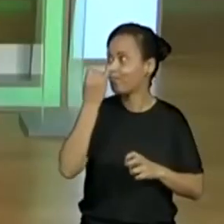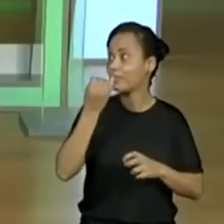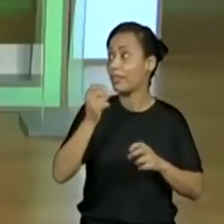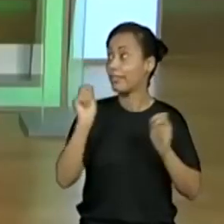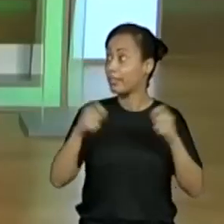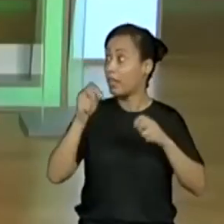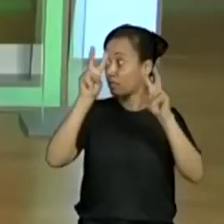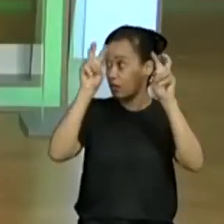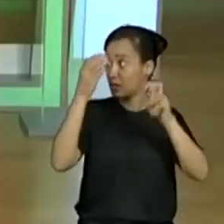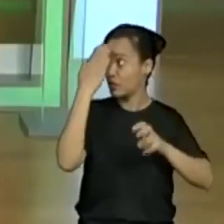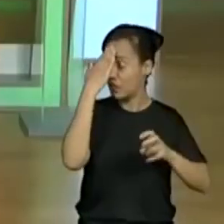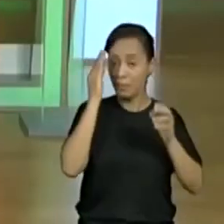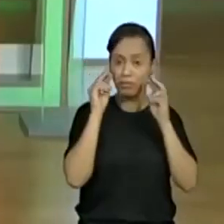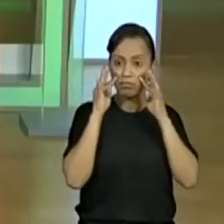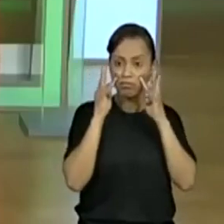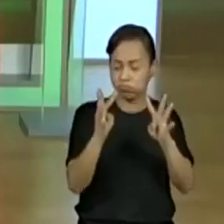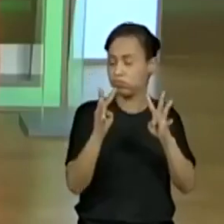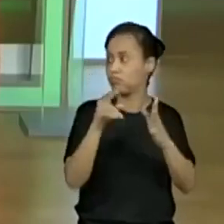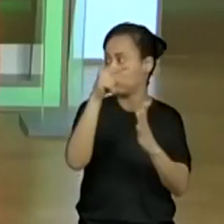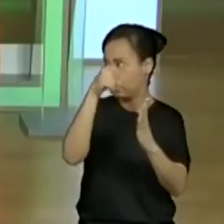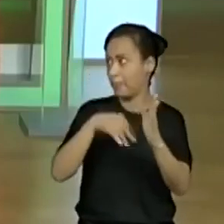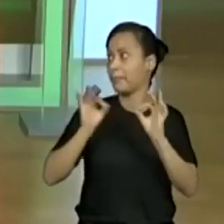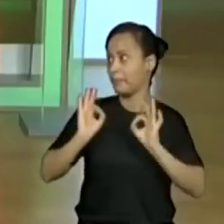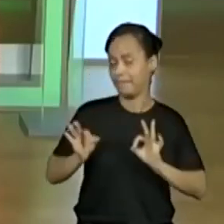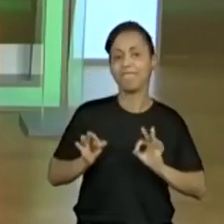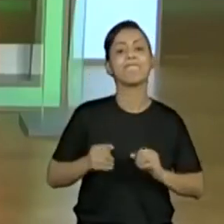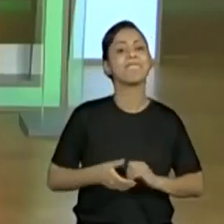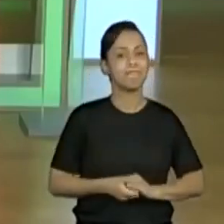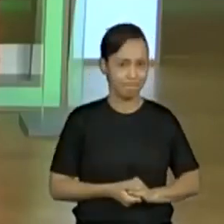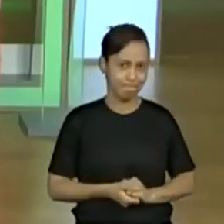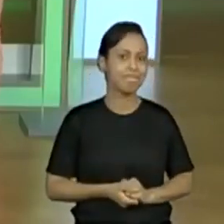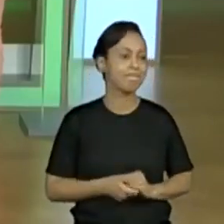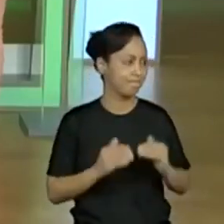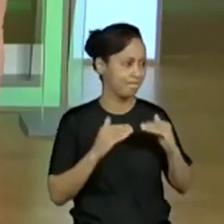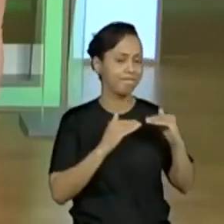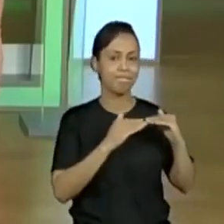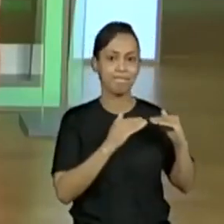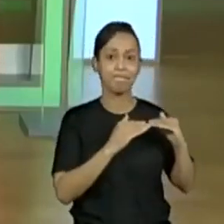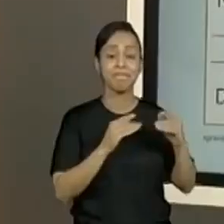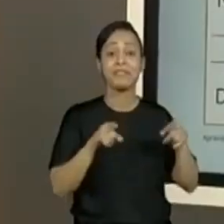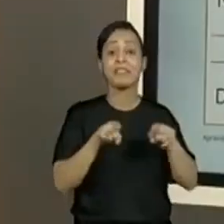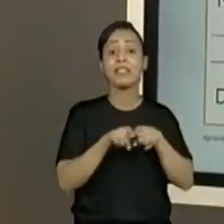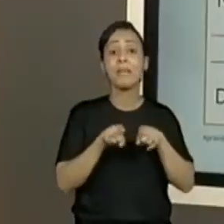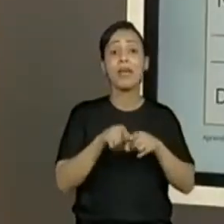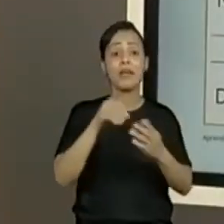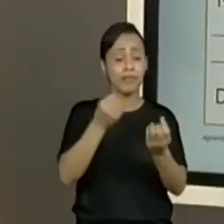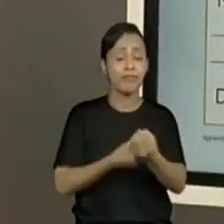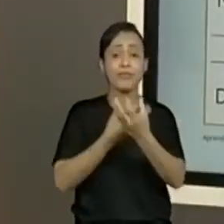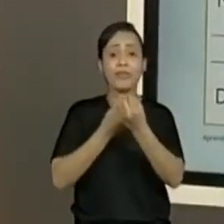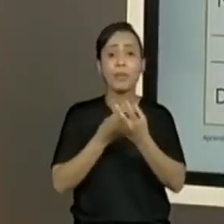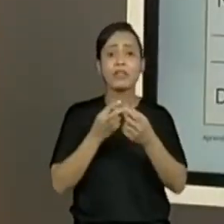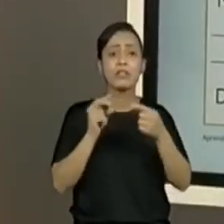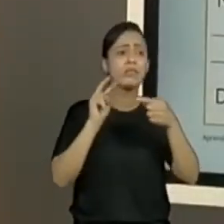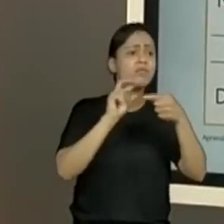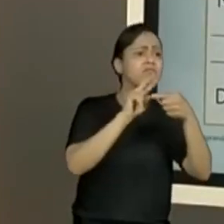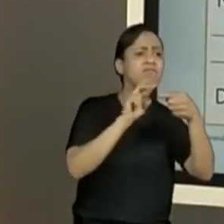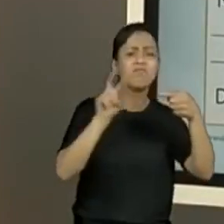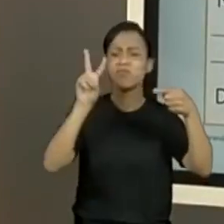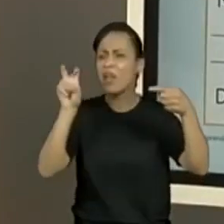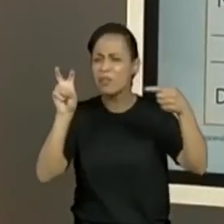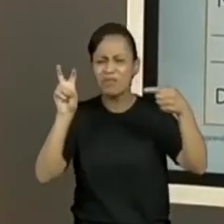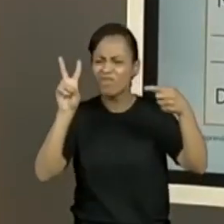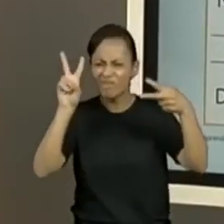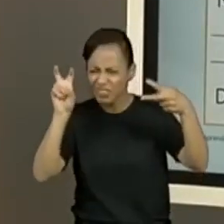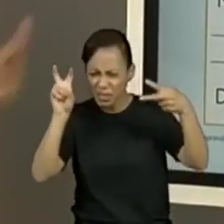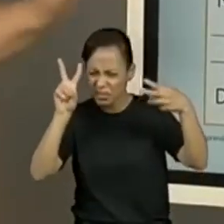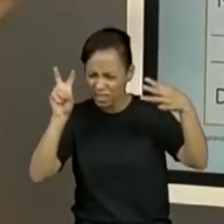prender ali a atenção do leitor para descobrir o que está escrito. até quando eu preciso procurar uma informação, é pelo título que eu me oriento. Sim. Então, a referência